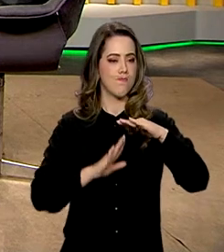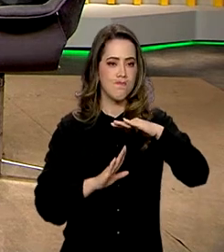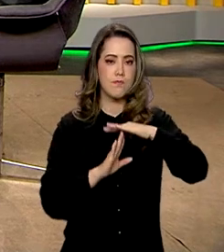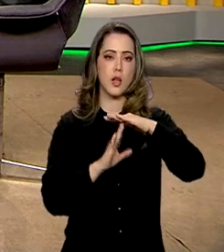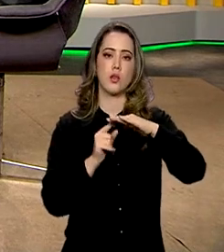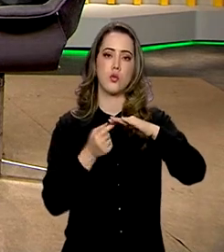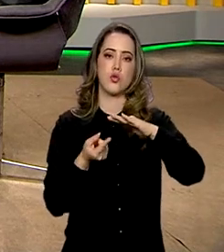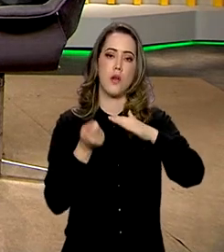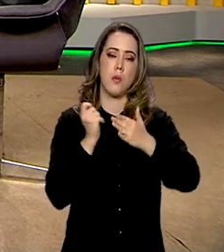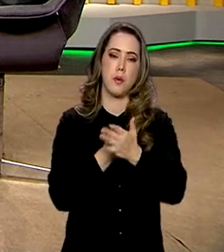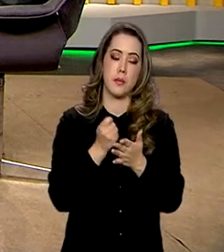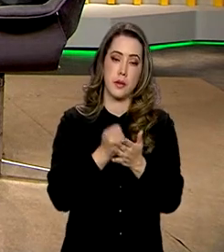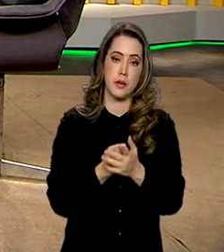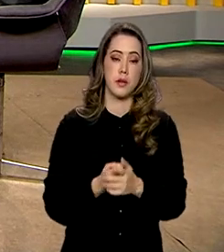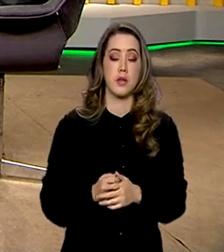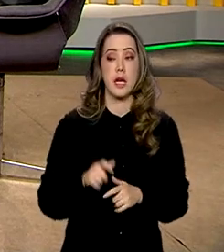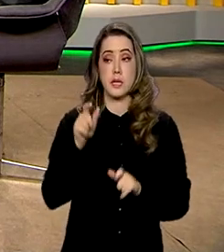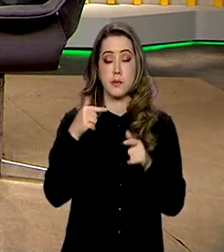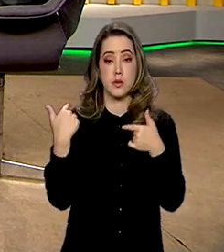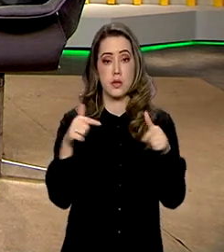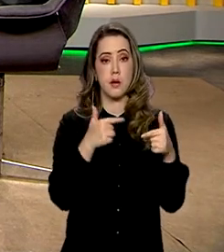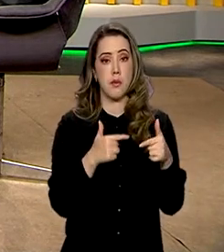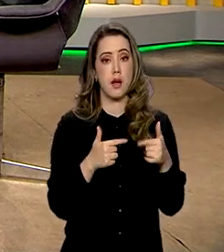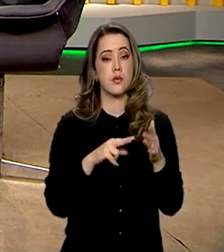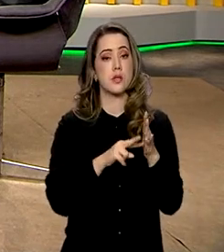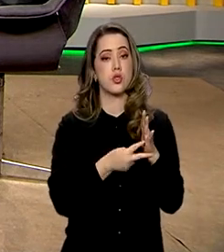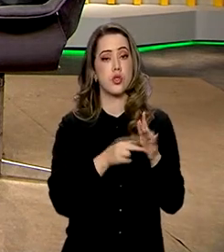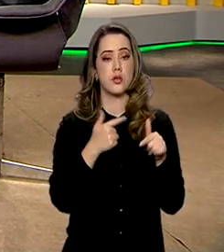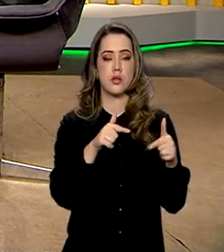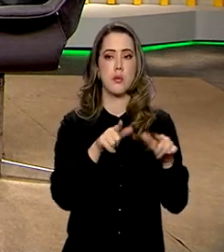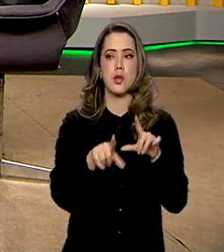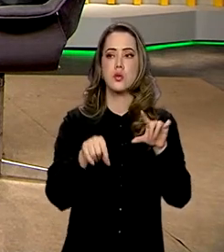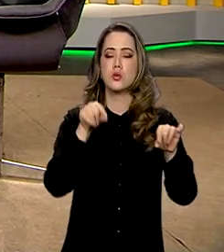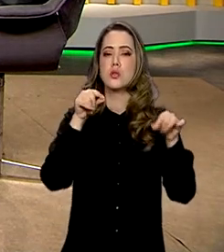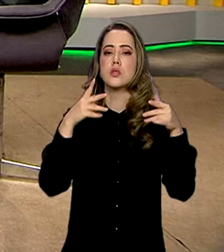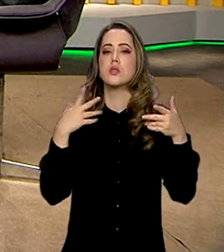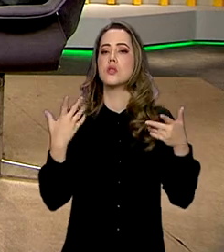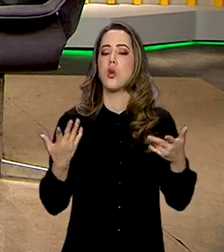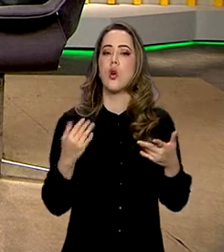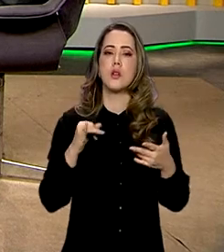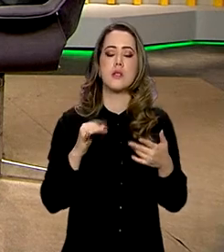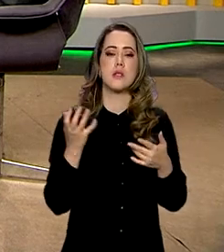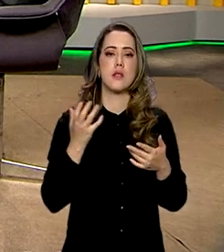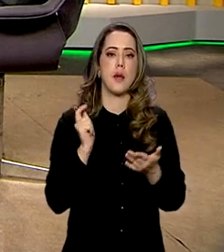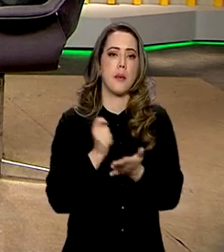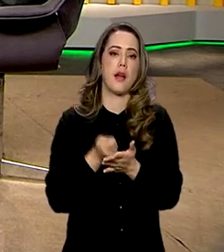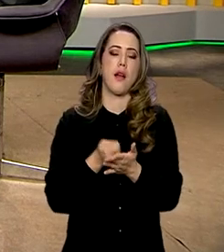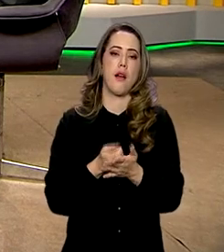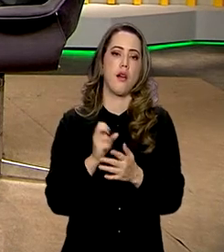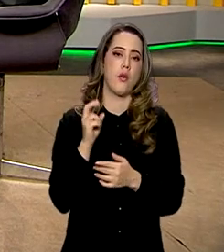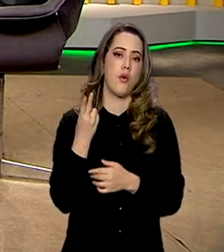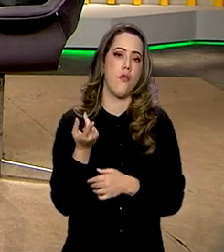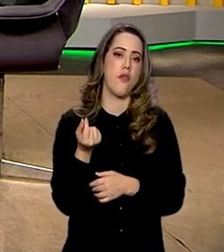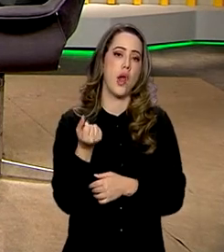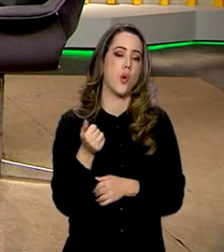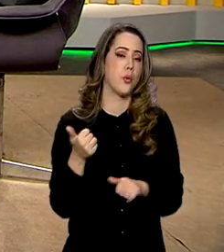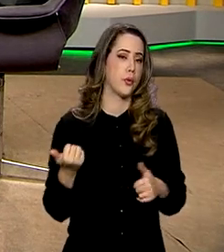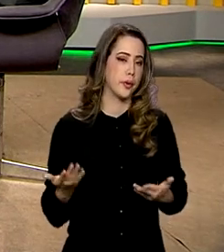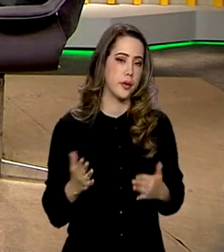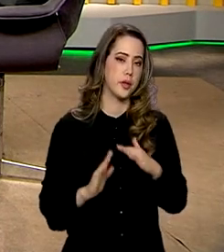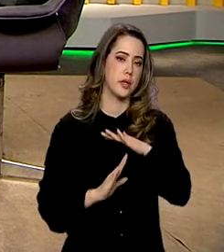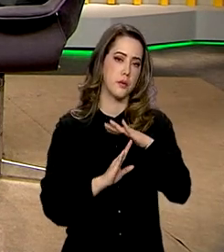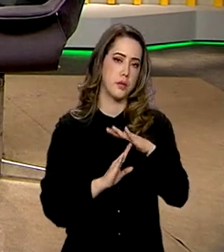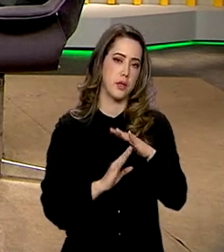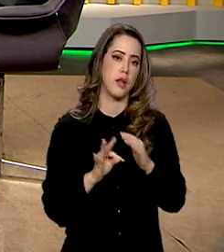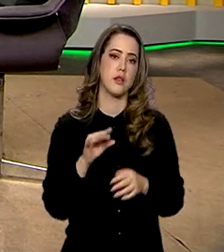trabalhadores, no caso dos sindicatos de trabalhadores, vão decidir se haverá cobrança e quanto é o tamanho da cobrança limitado